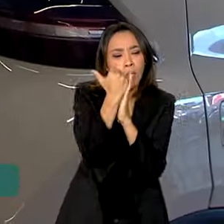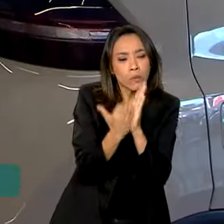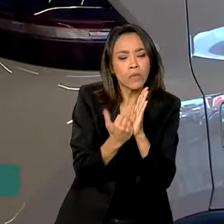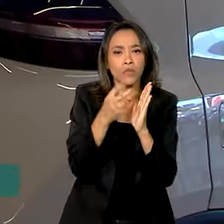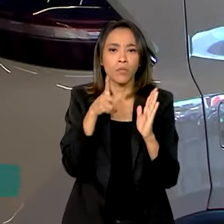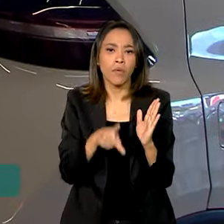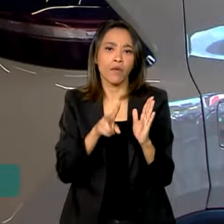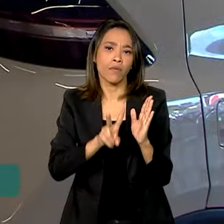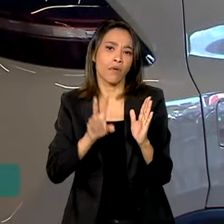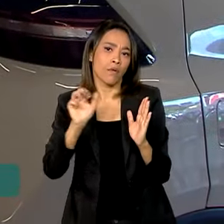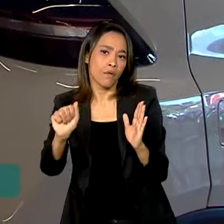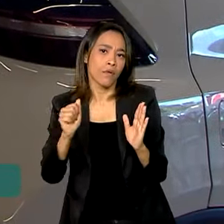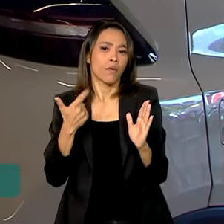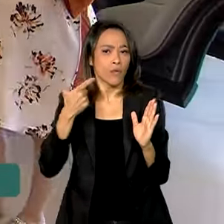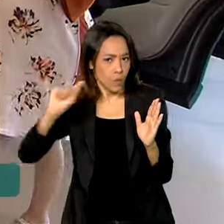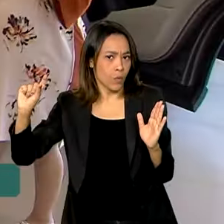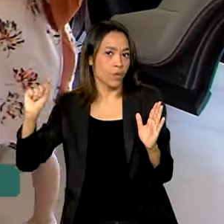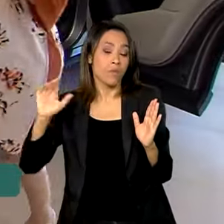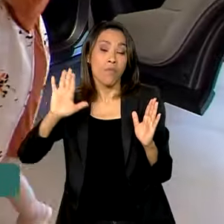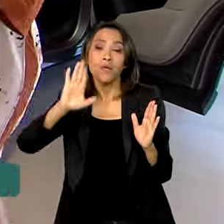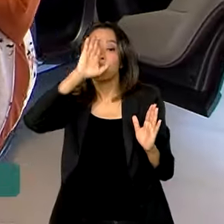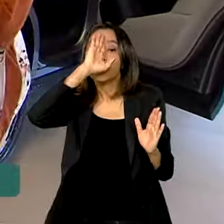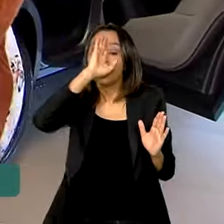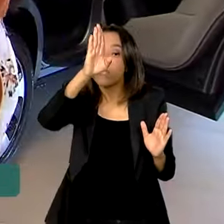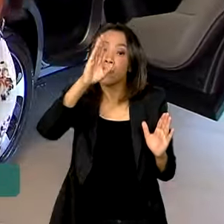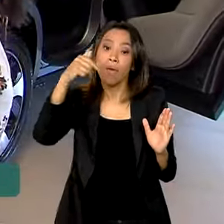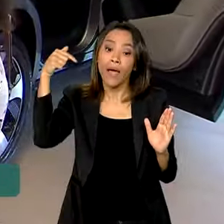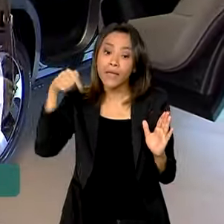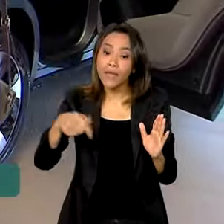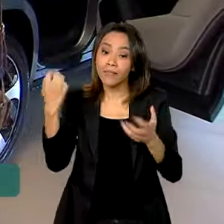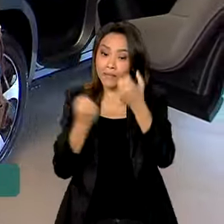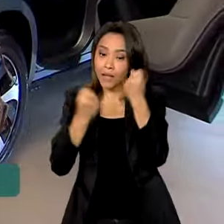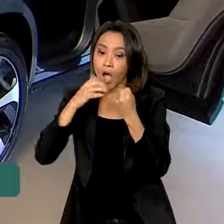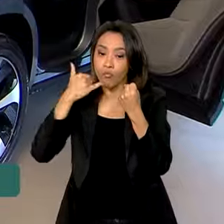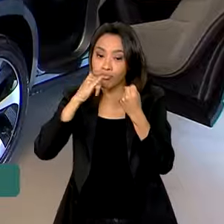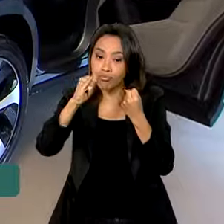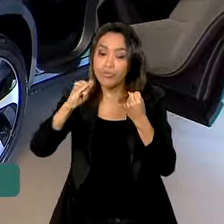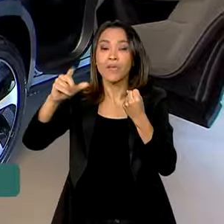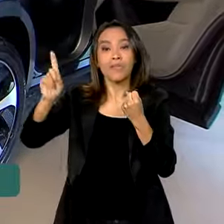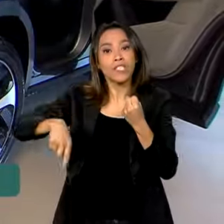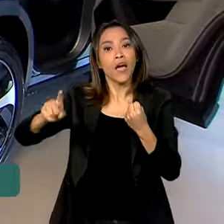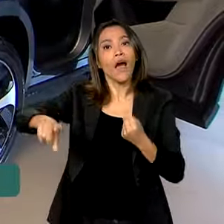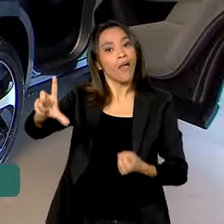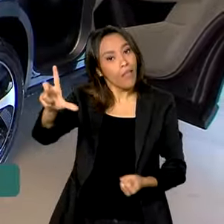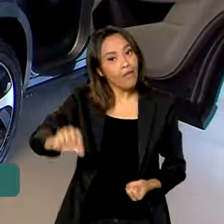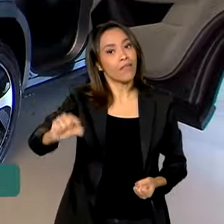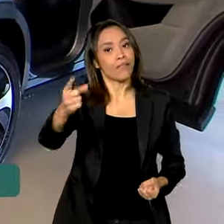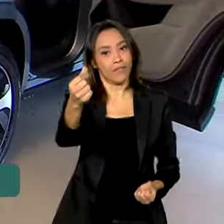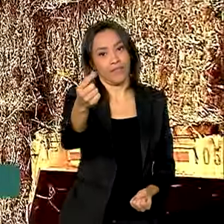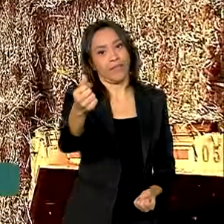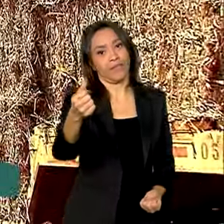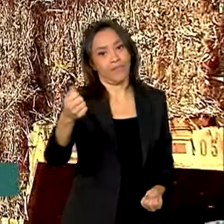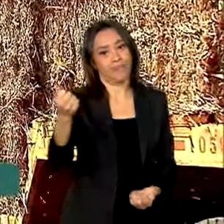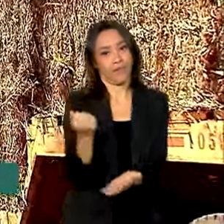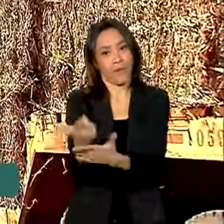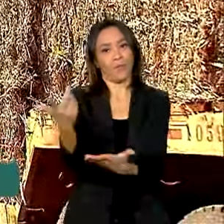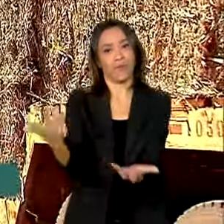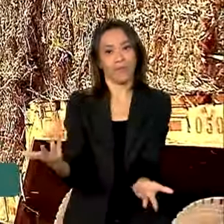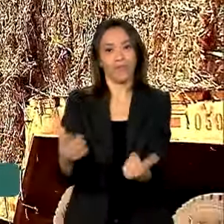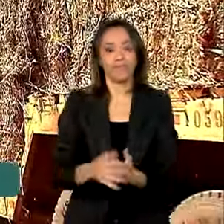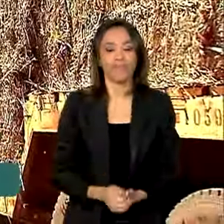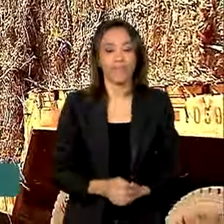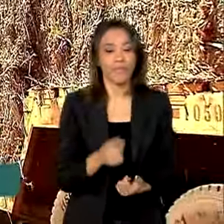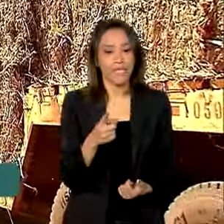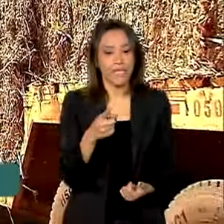IPVA. Mas o principal é que o veículo elétrico já está chegando num preço mais acessível ao consumidor. E de